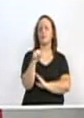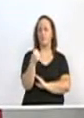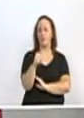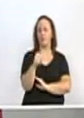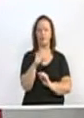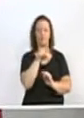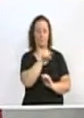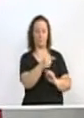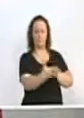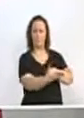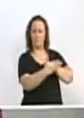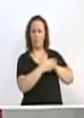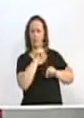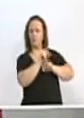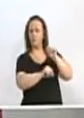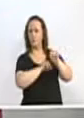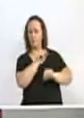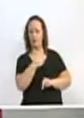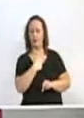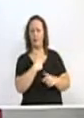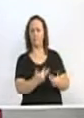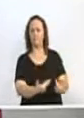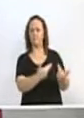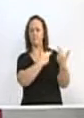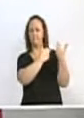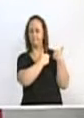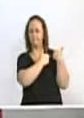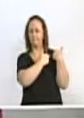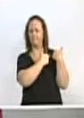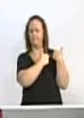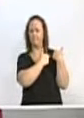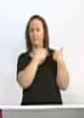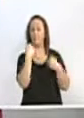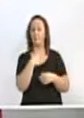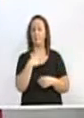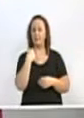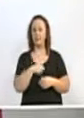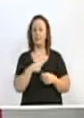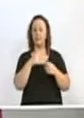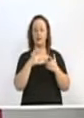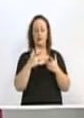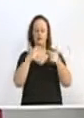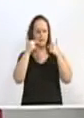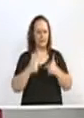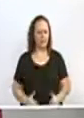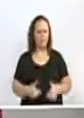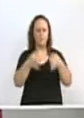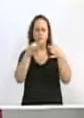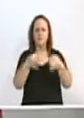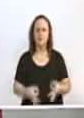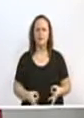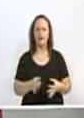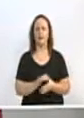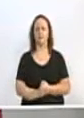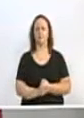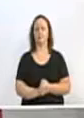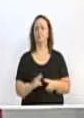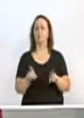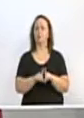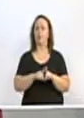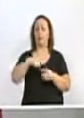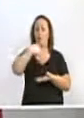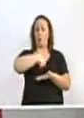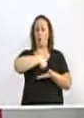responsabilidade da imunidade parlamentar. Nos dá e nos obriga